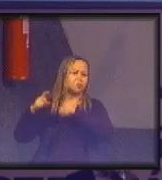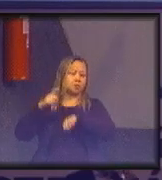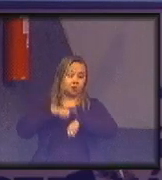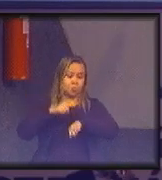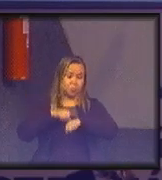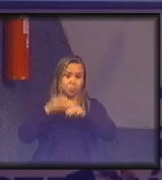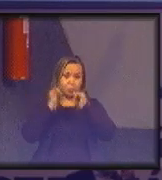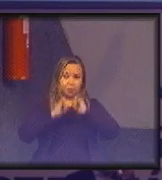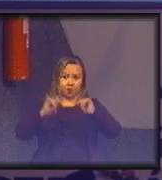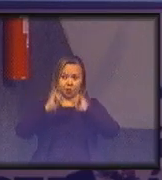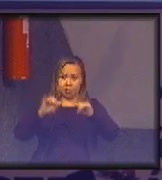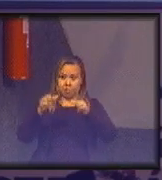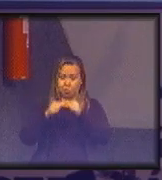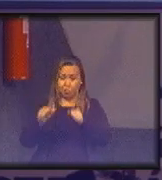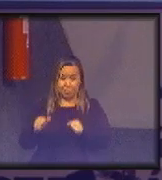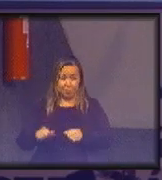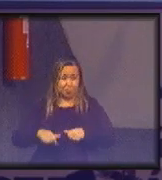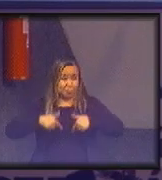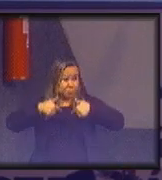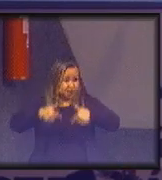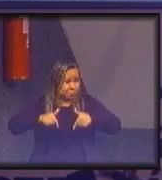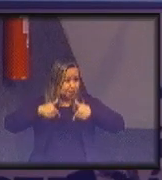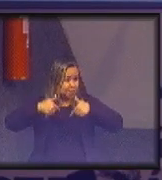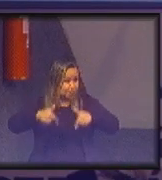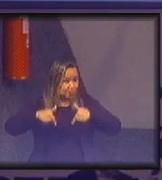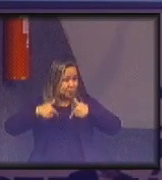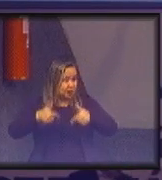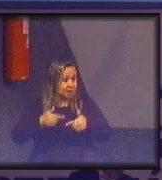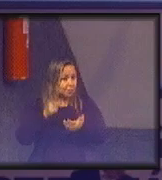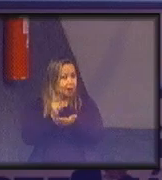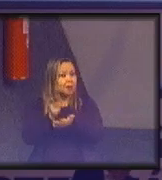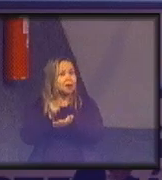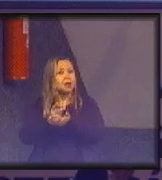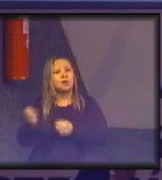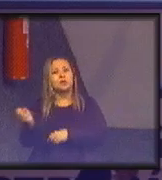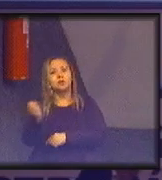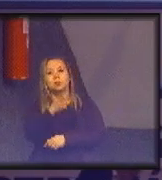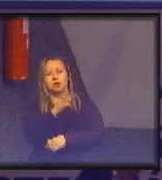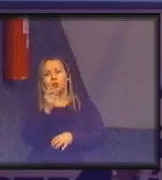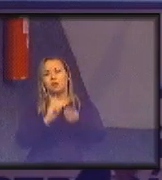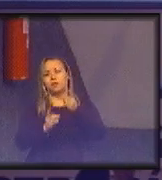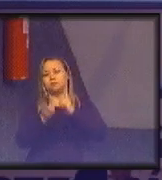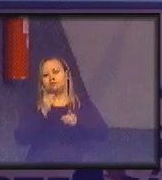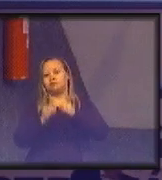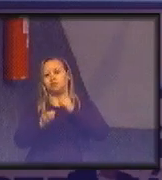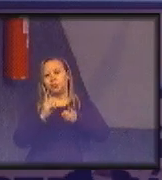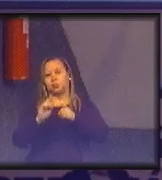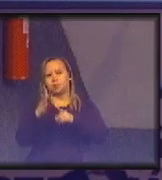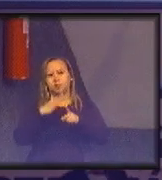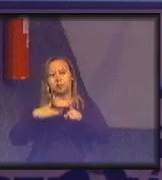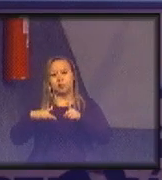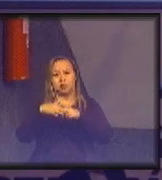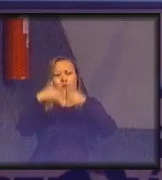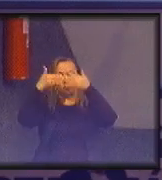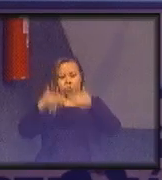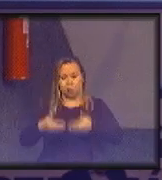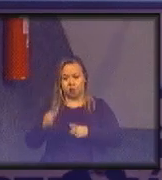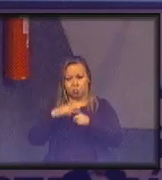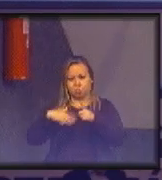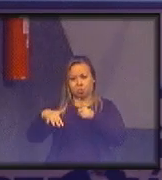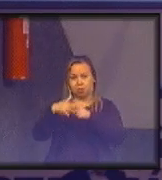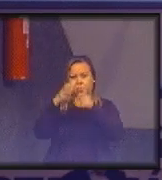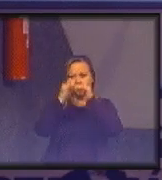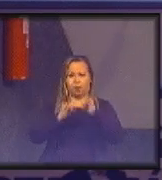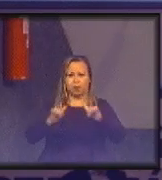estamos pelejando em consolidar uma nova dinâmica social perante a sociedade da